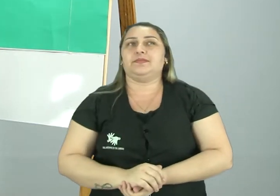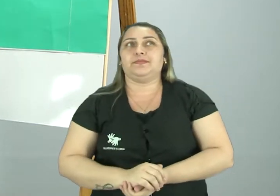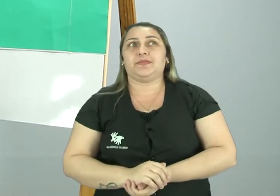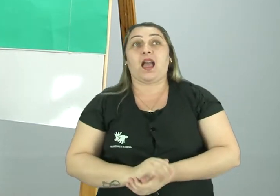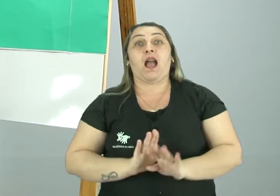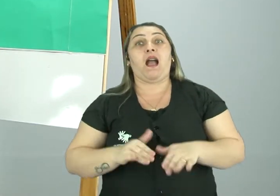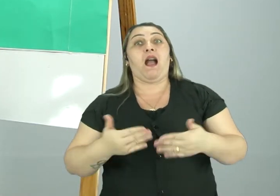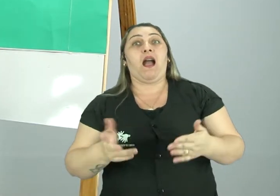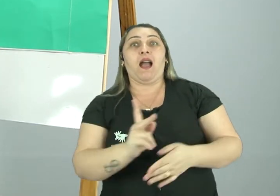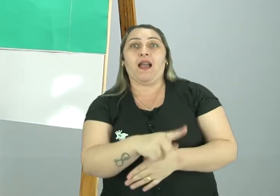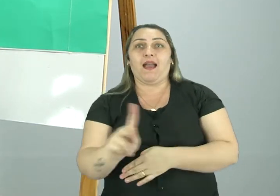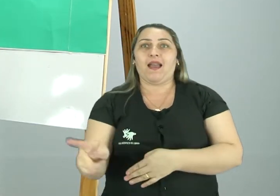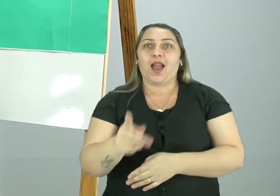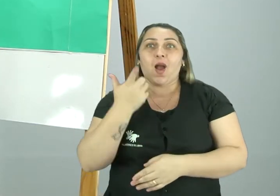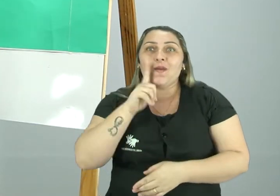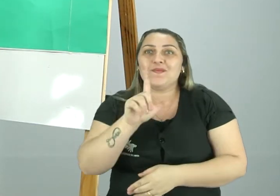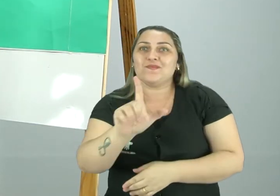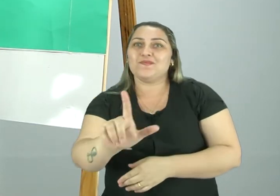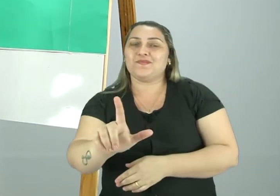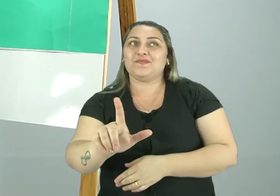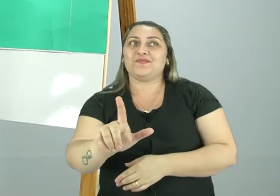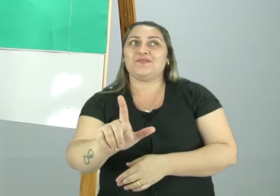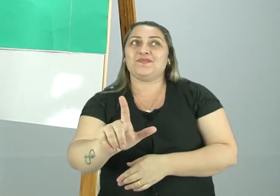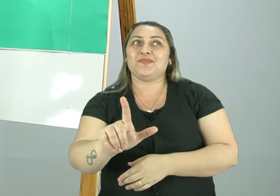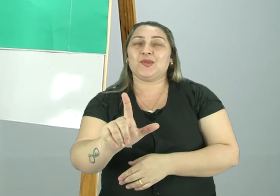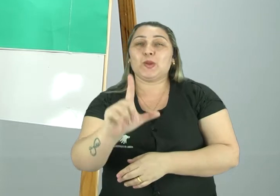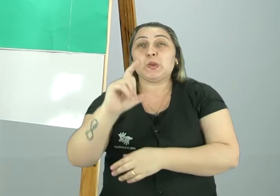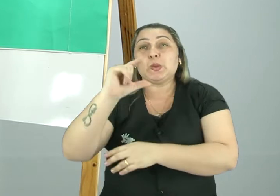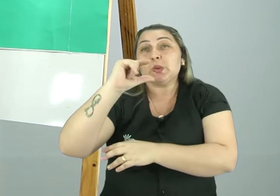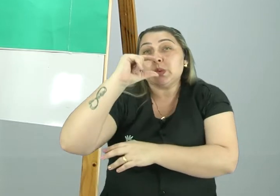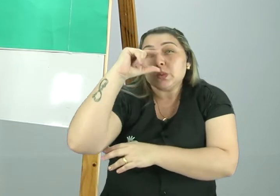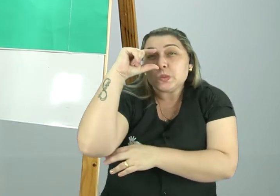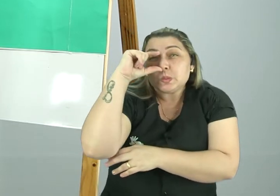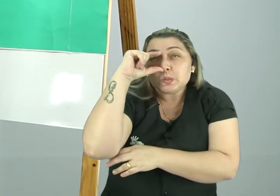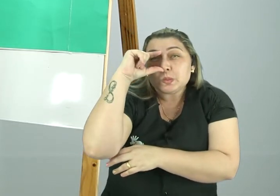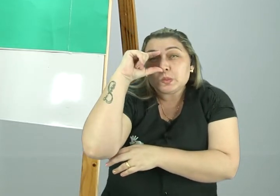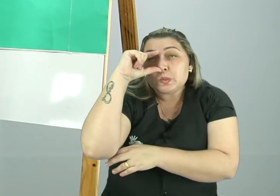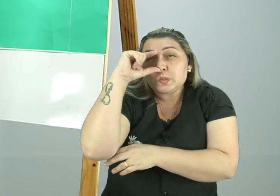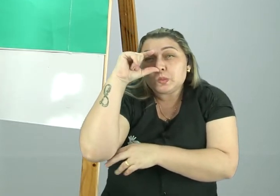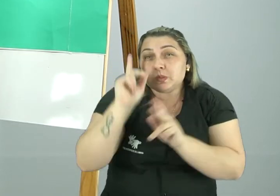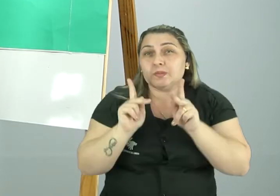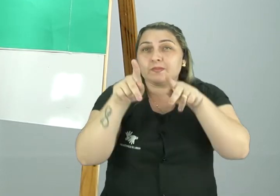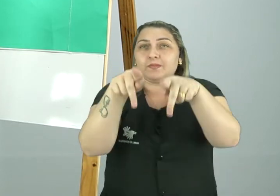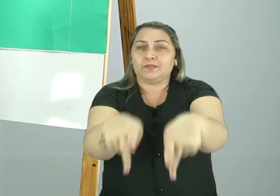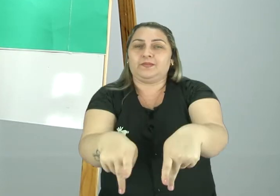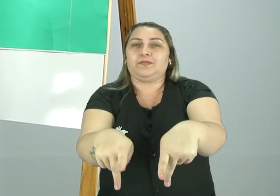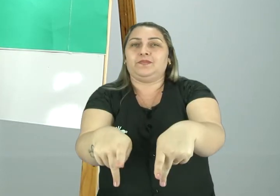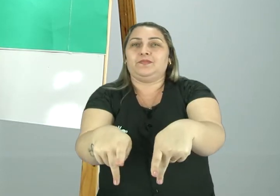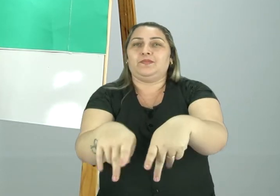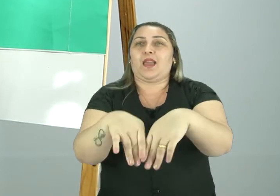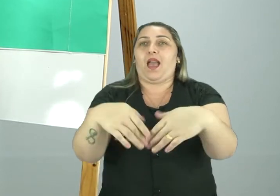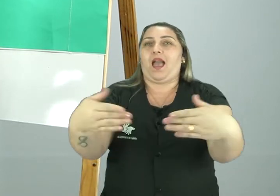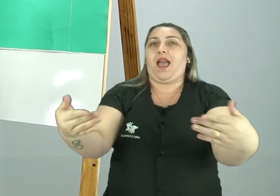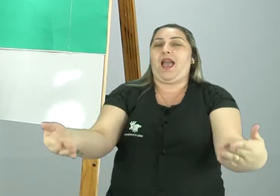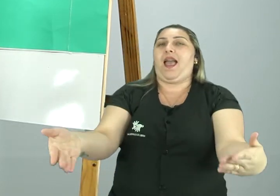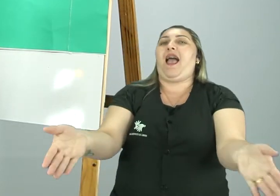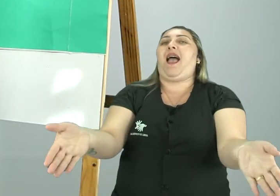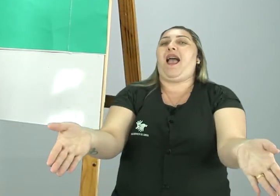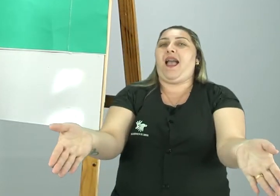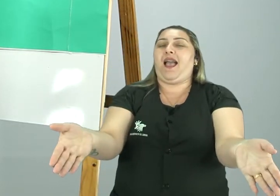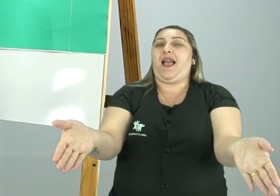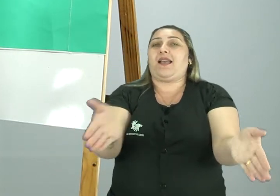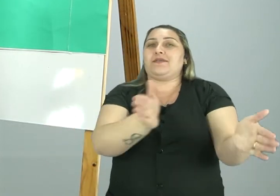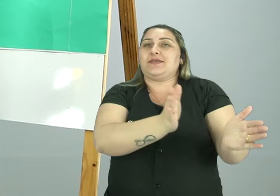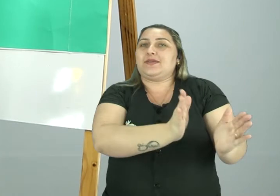Isso. Ai, professora, eu consegui. Um pedacinho da ponte. Ah, então, está nesse